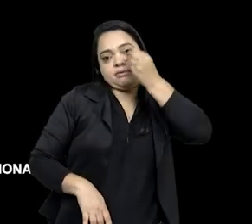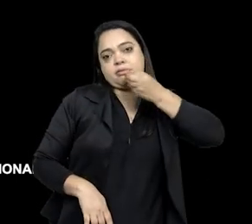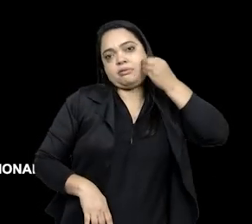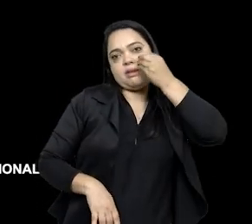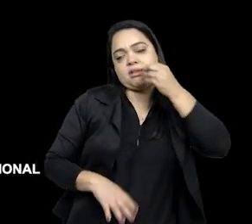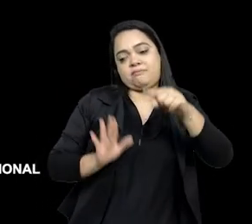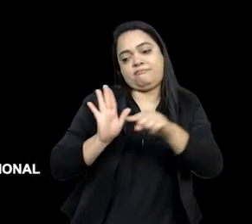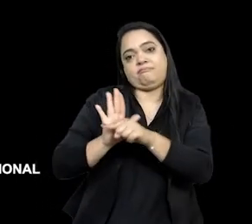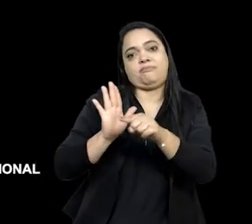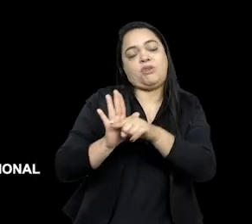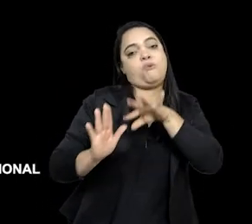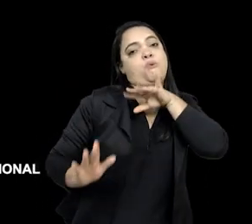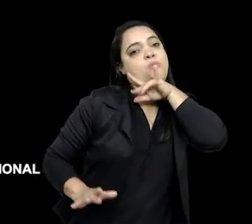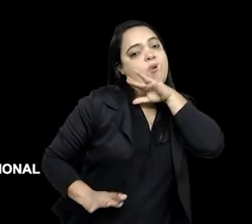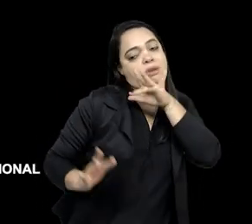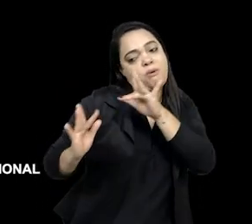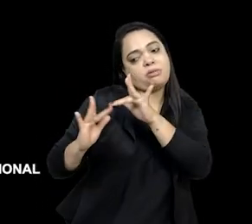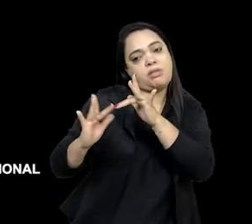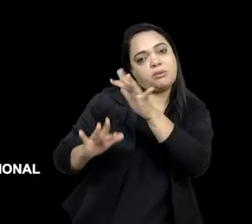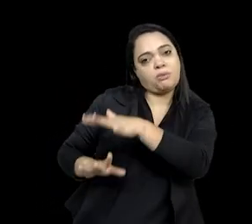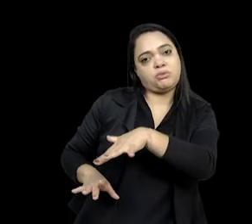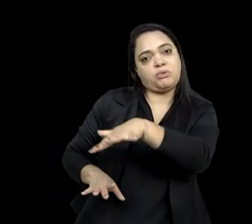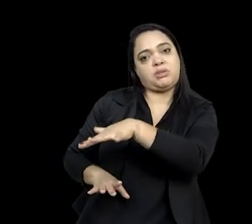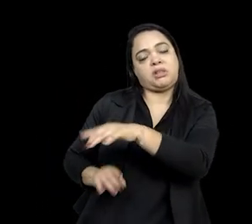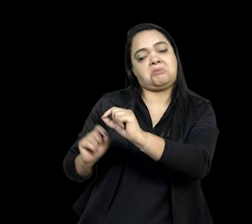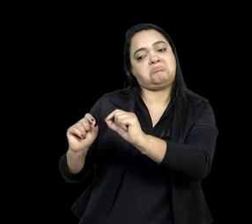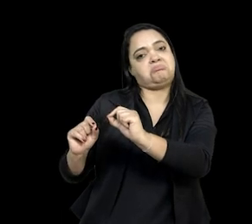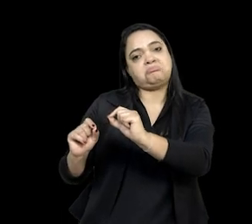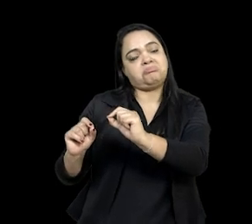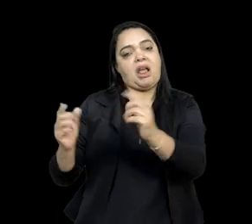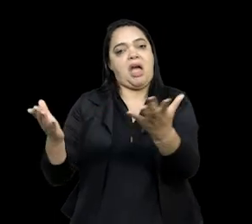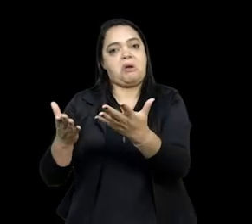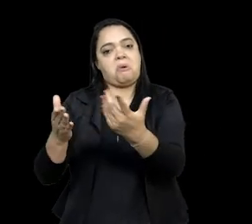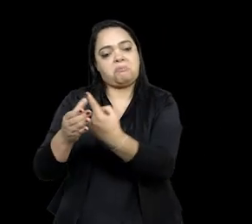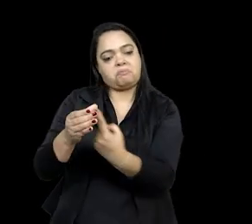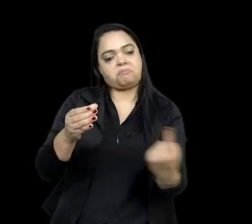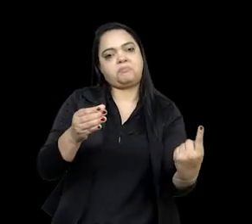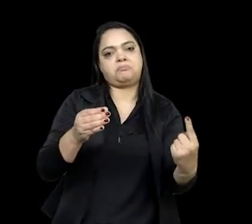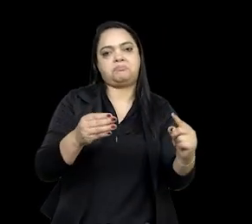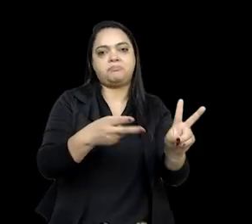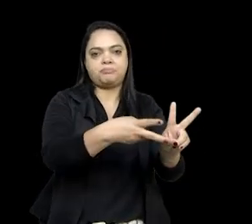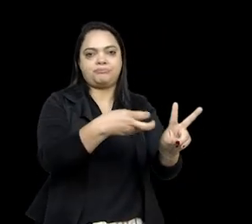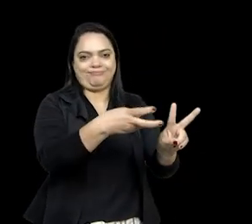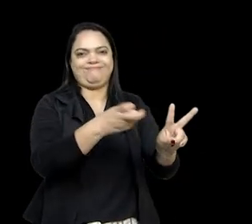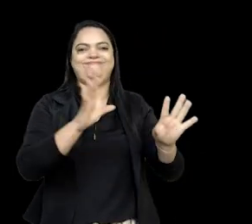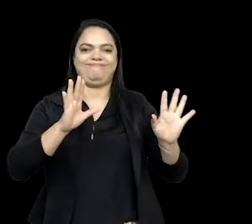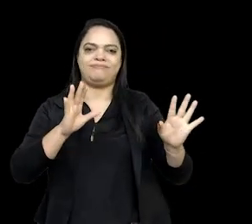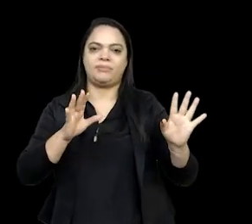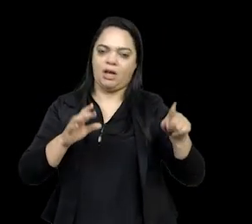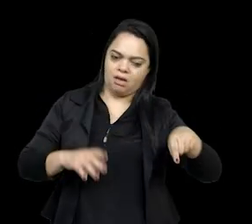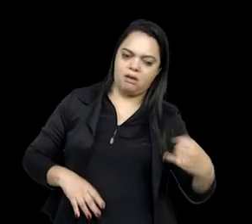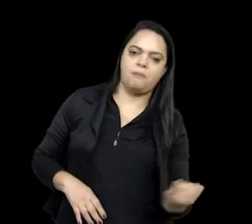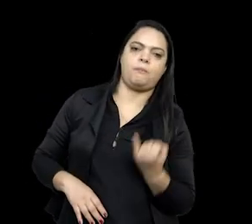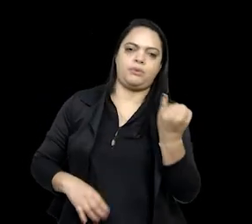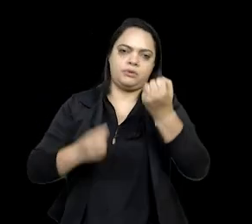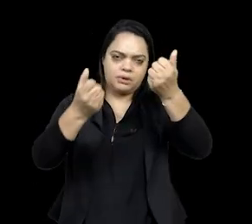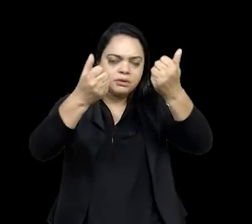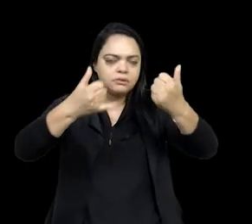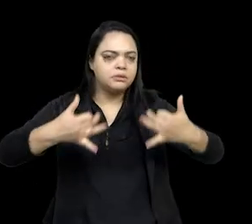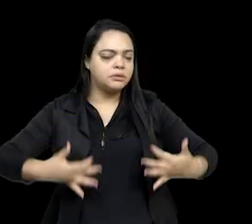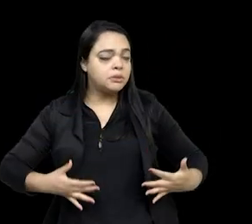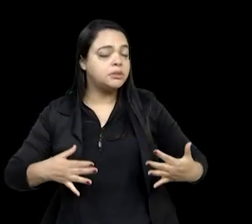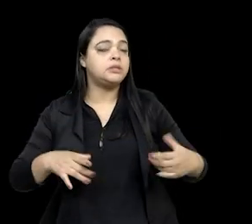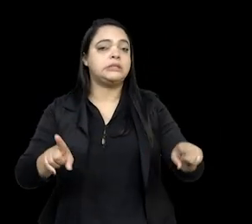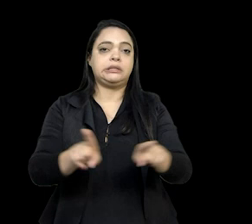negativas com a sociedade nacional e por isso se isolam. Então, eu acho que esse é um ponto importante. E,